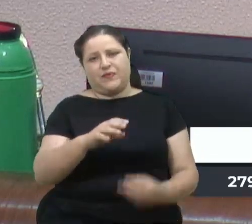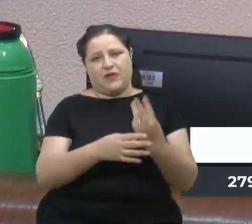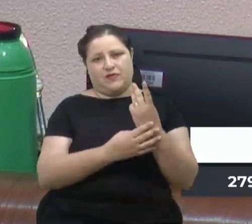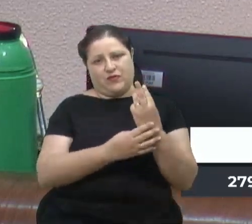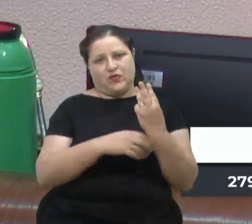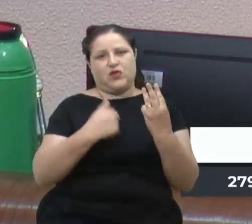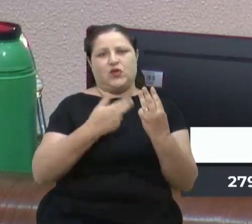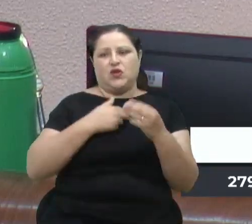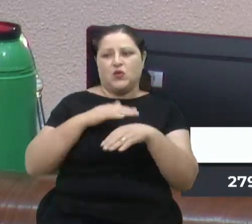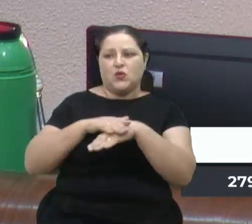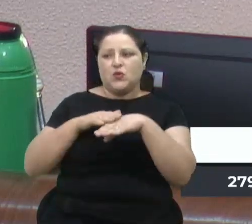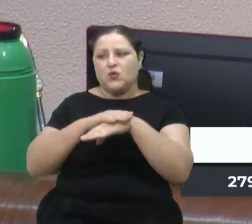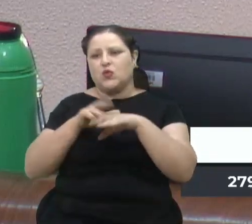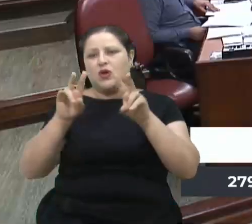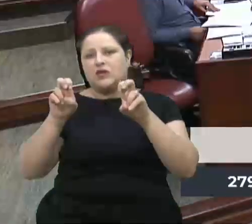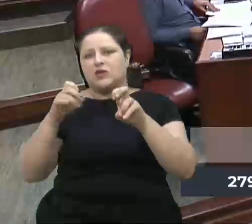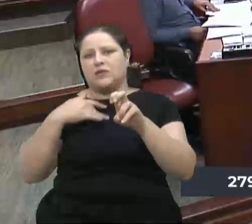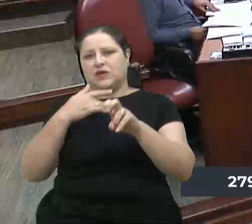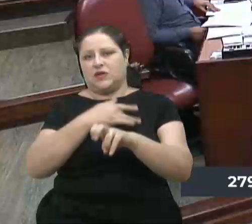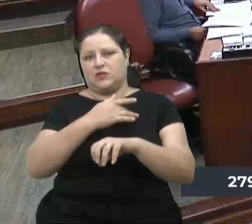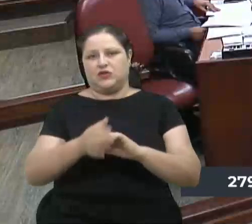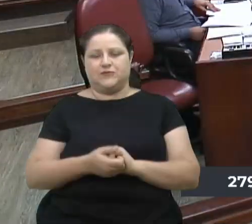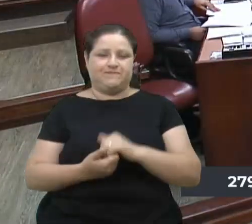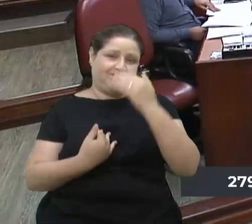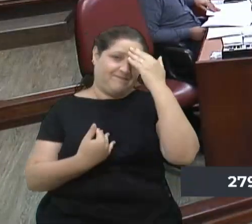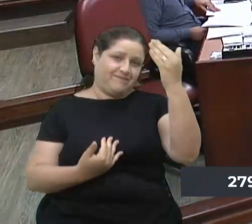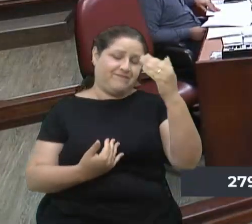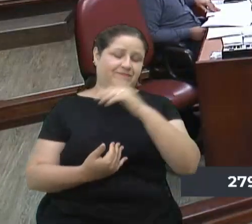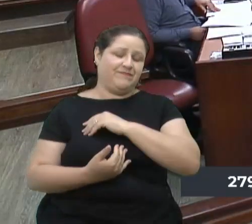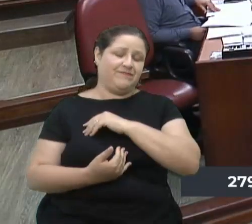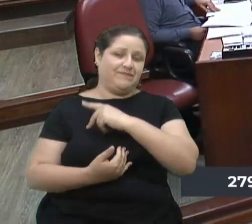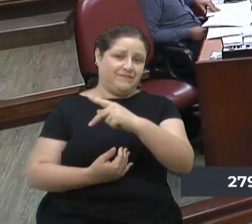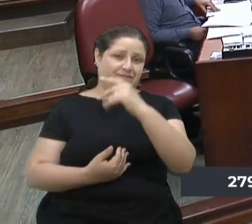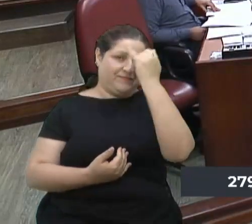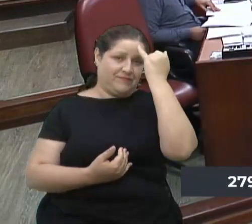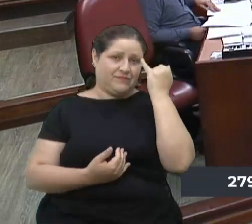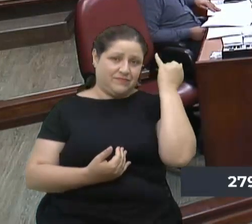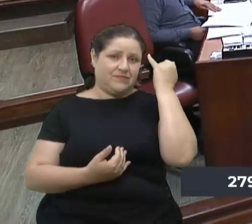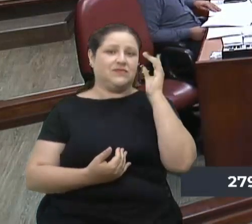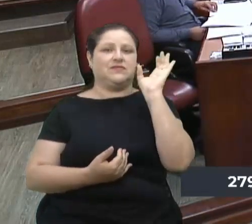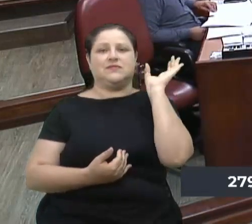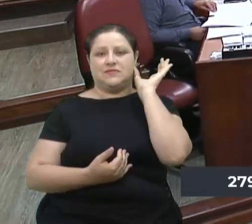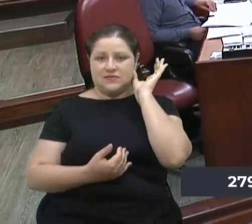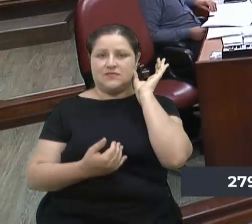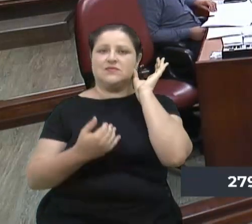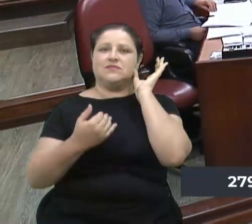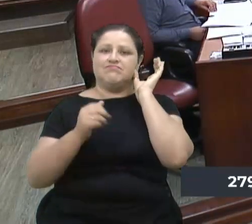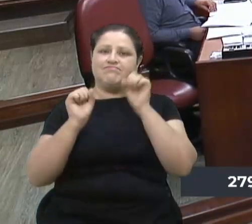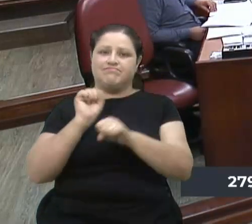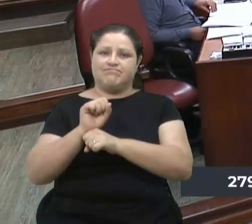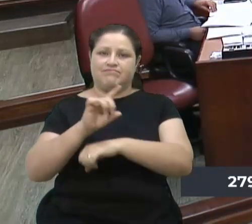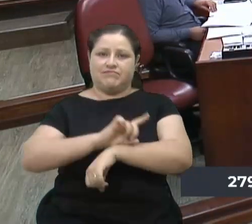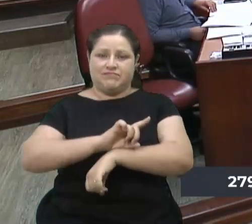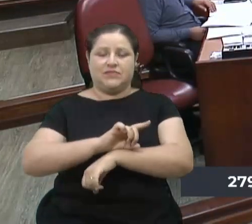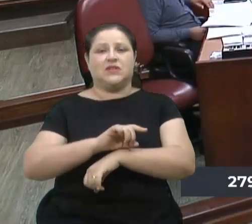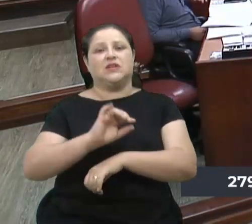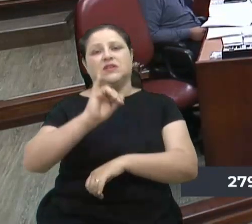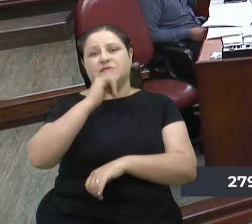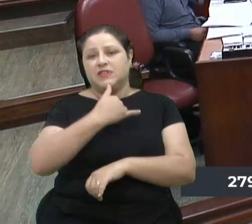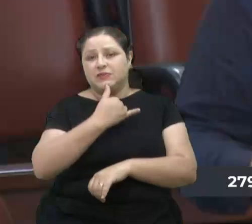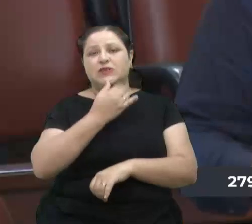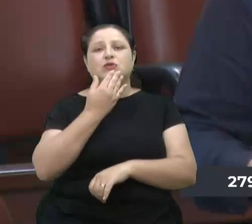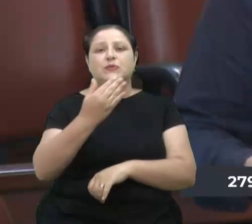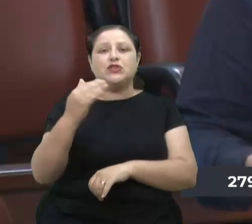assuntos de saúde. Obrigado, presidente da Ambró Cadória, aguardamos a data. Mas, infelizmente, esse pedido de